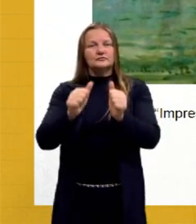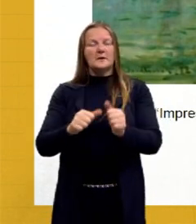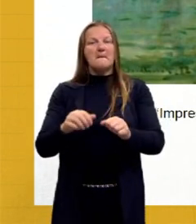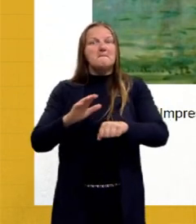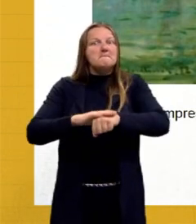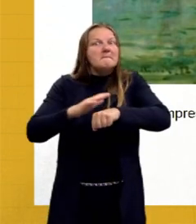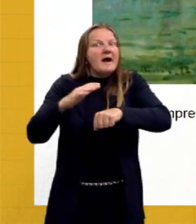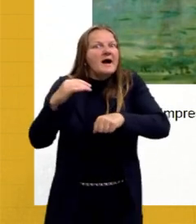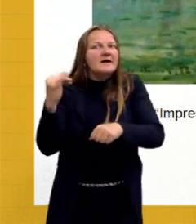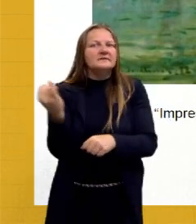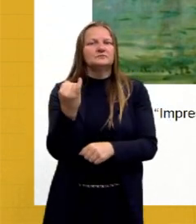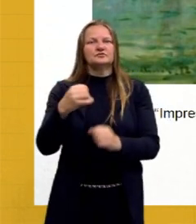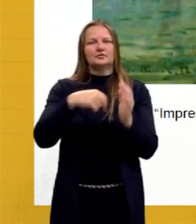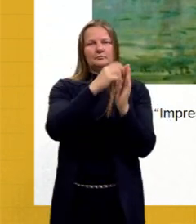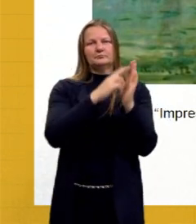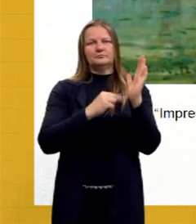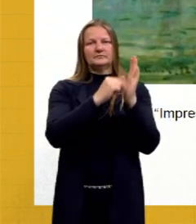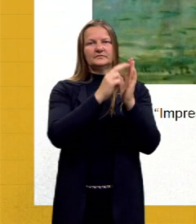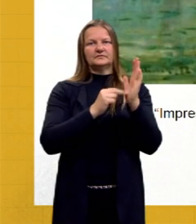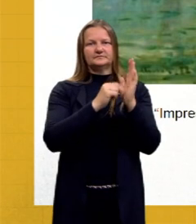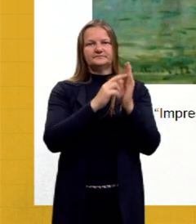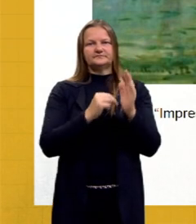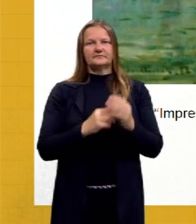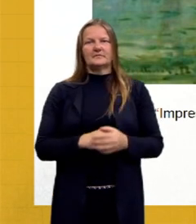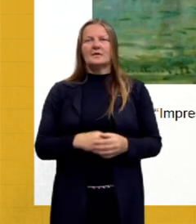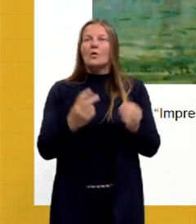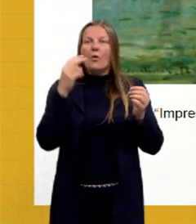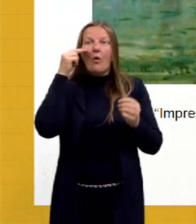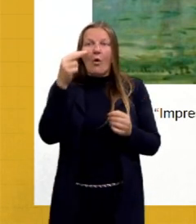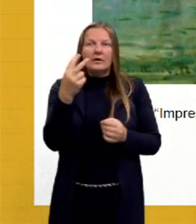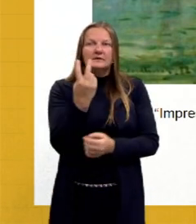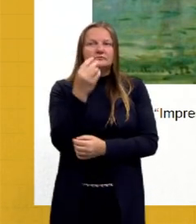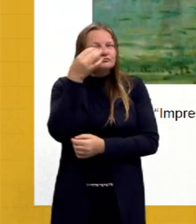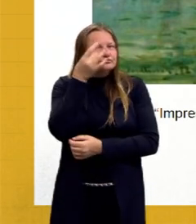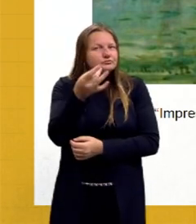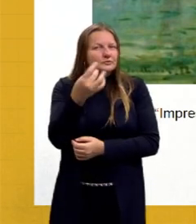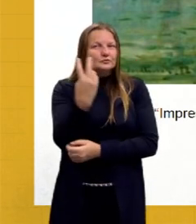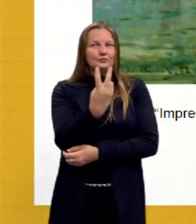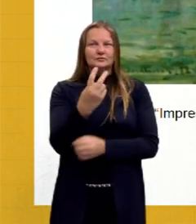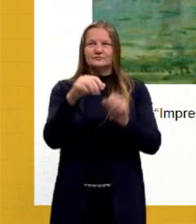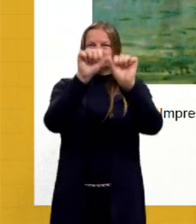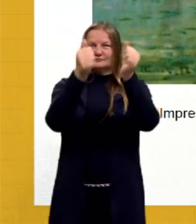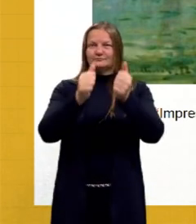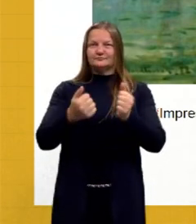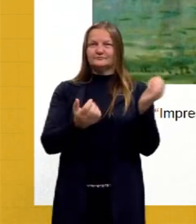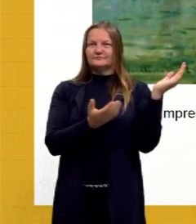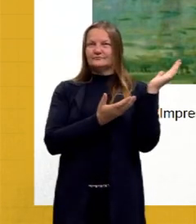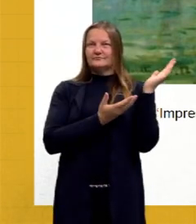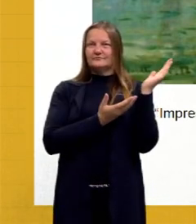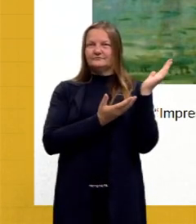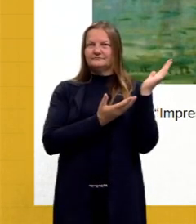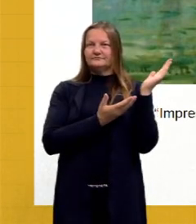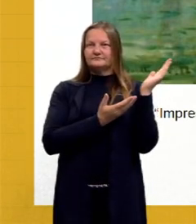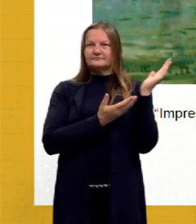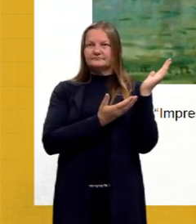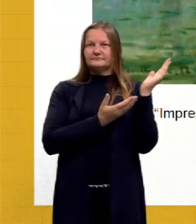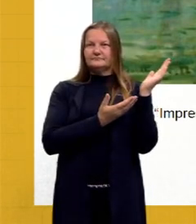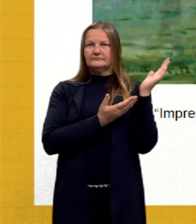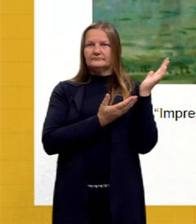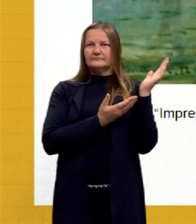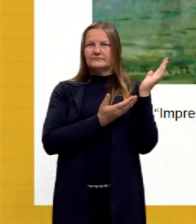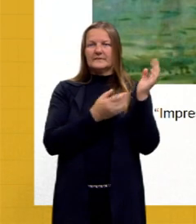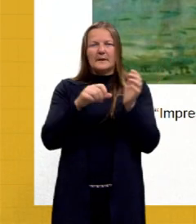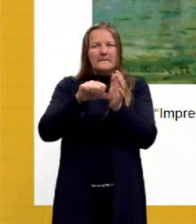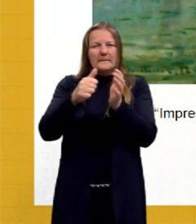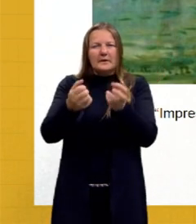ênfase aqui é a pintura. E se a gente observar essas duas telas que eu trago aqui, a primeira delas, Impressão,